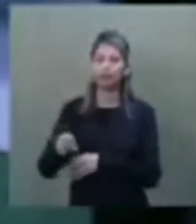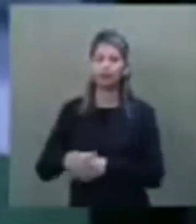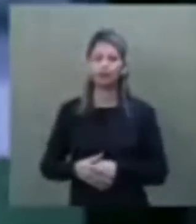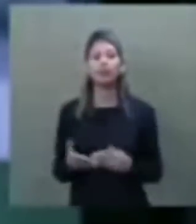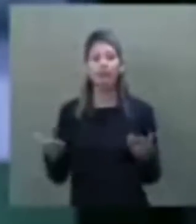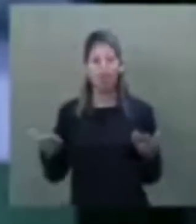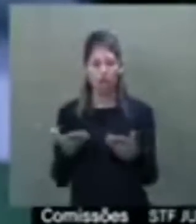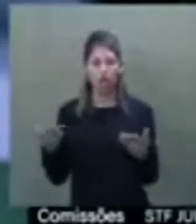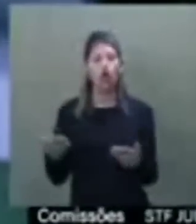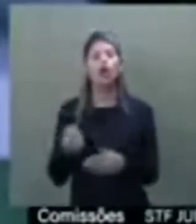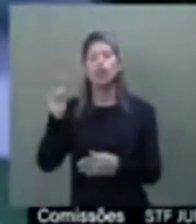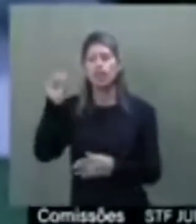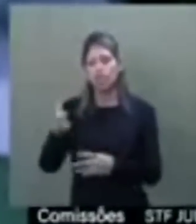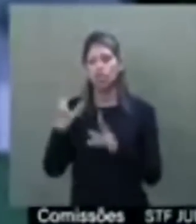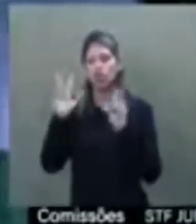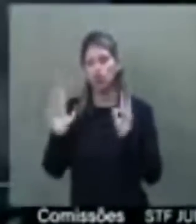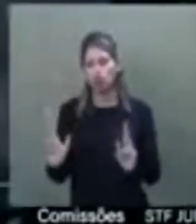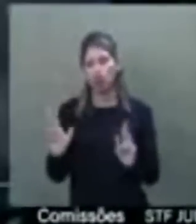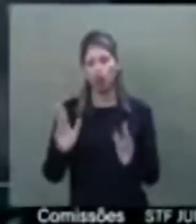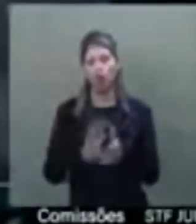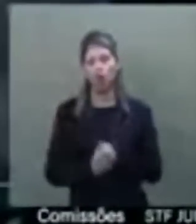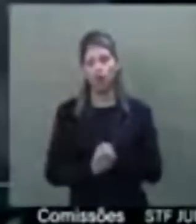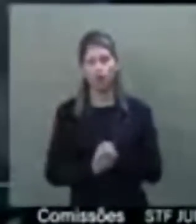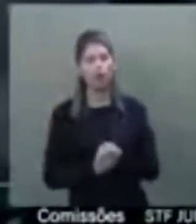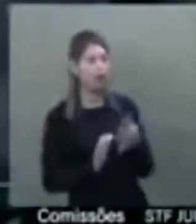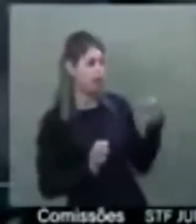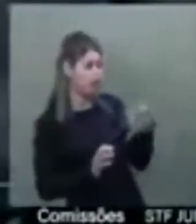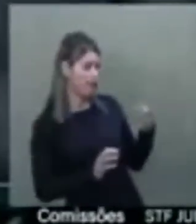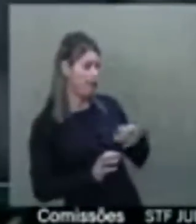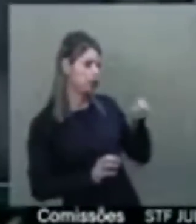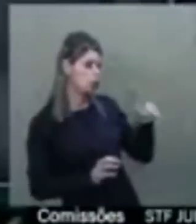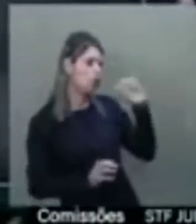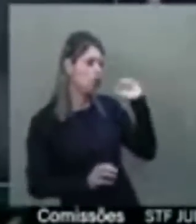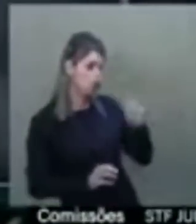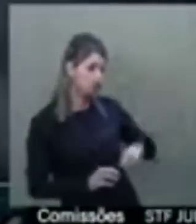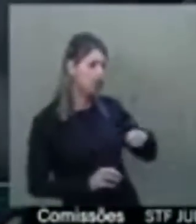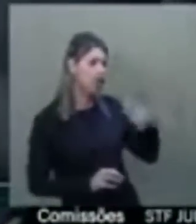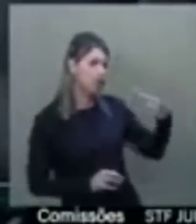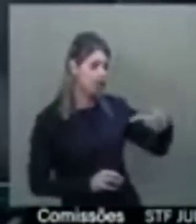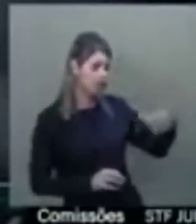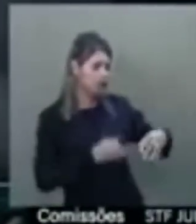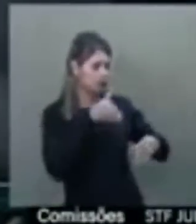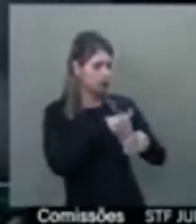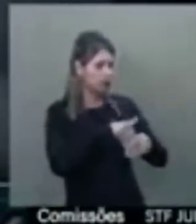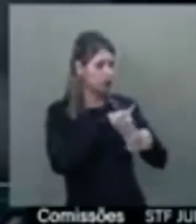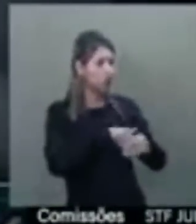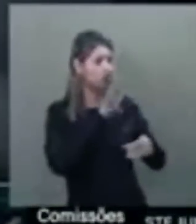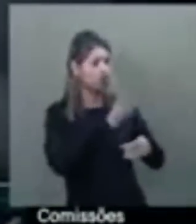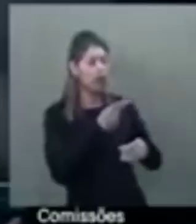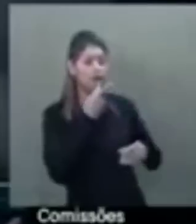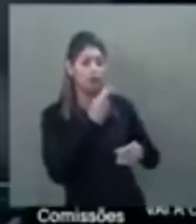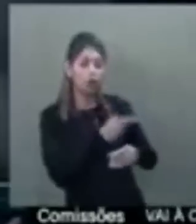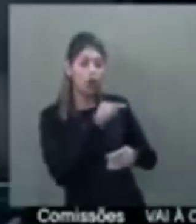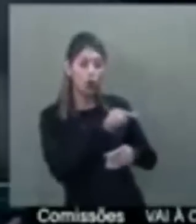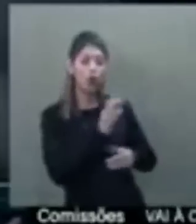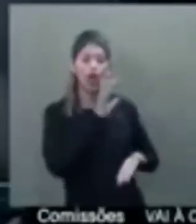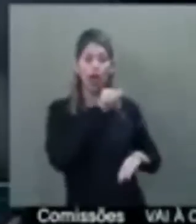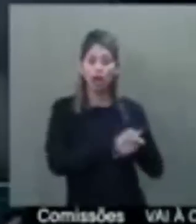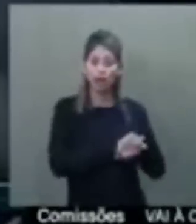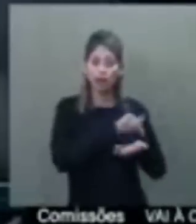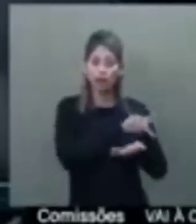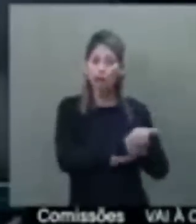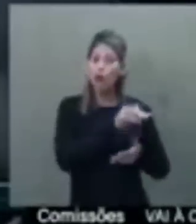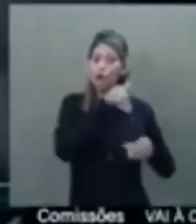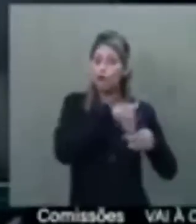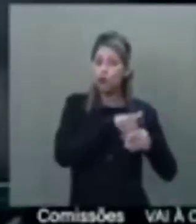votar sim novamente. Obrigado. Perfeitamente, vossa excelência agora pode votar em segundo turno assim como senadores e fica registrado o voto sim do